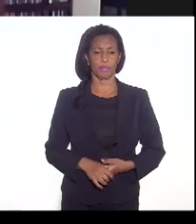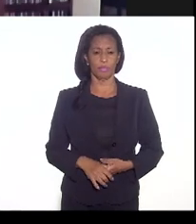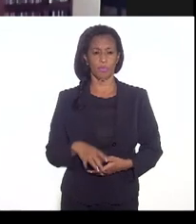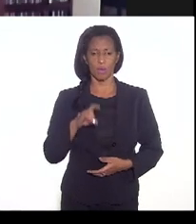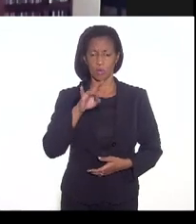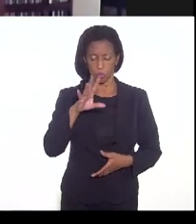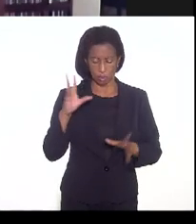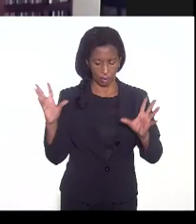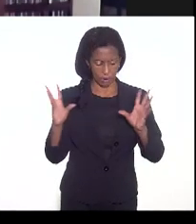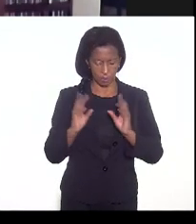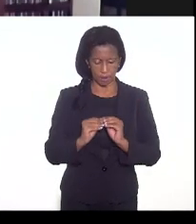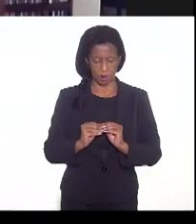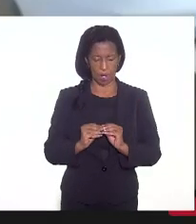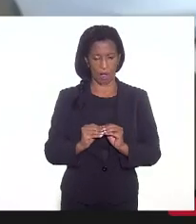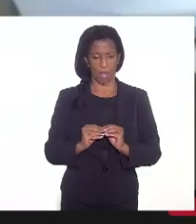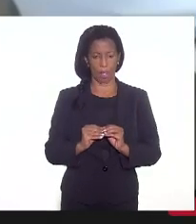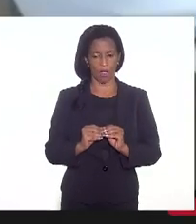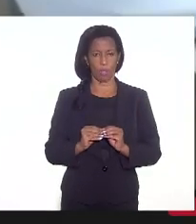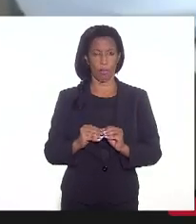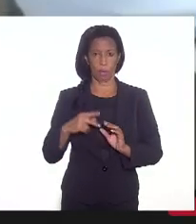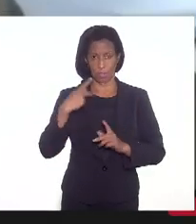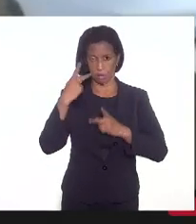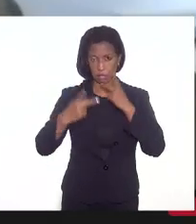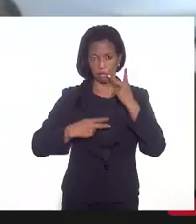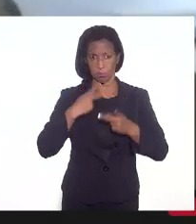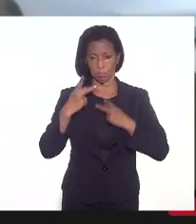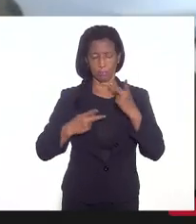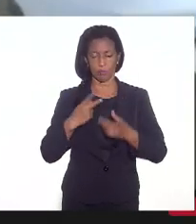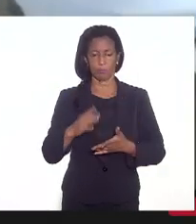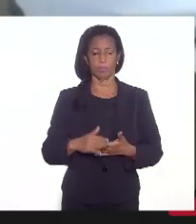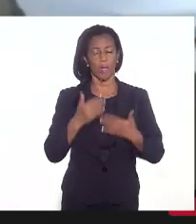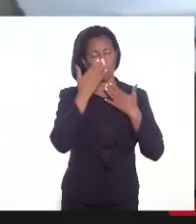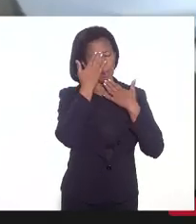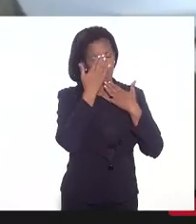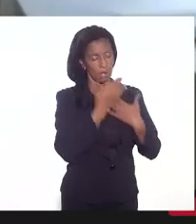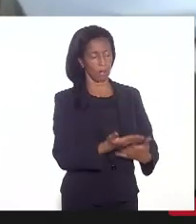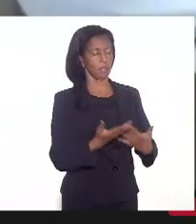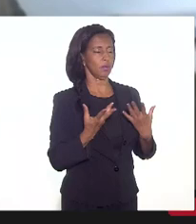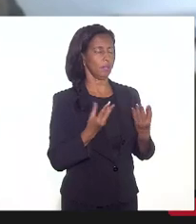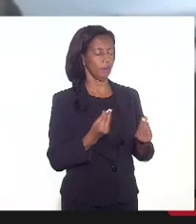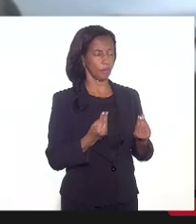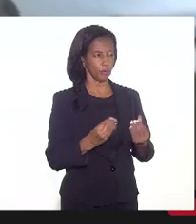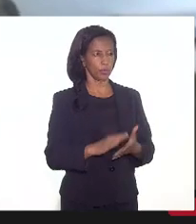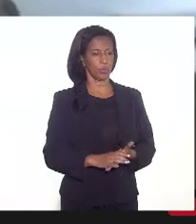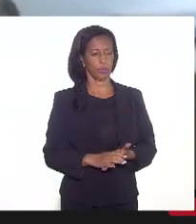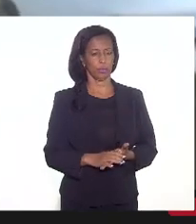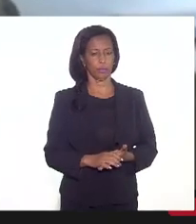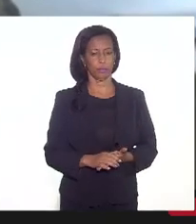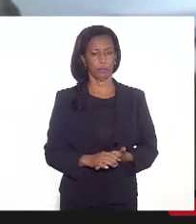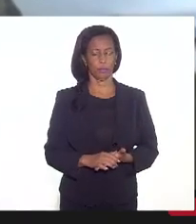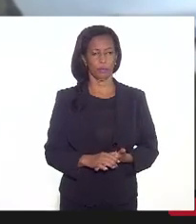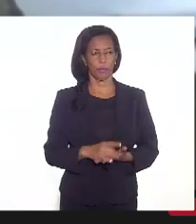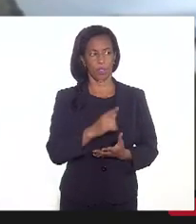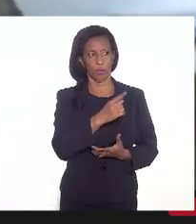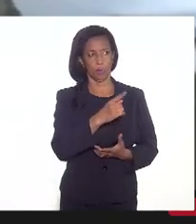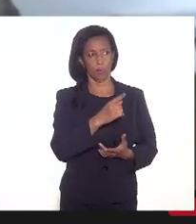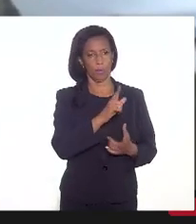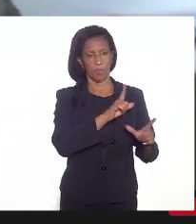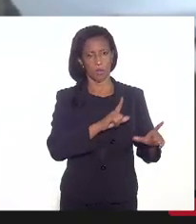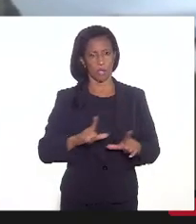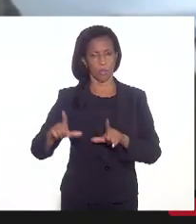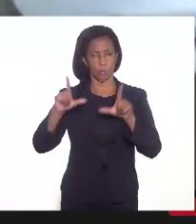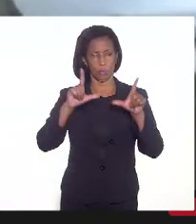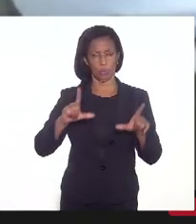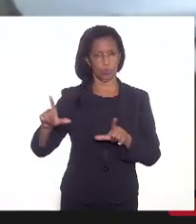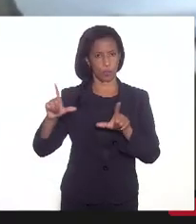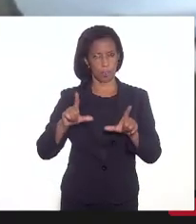só encerrar com essas considerações, agradecer muito, eu vou passar a sua exposição para todos